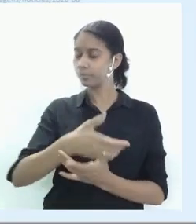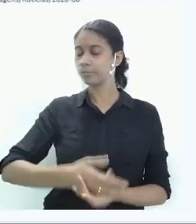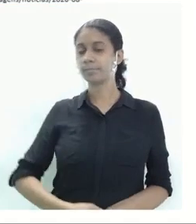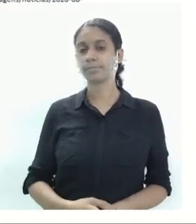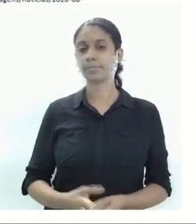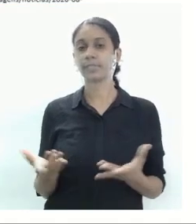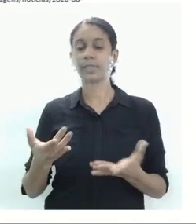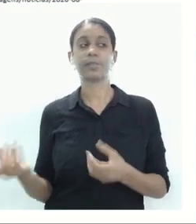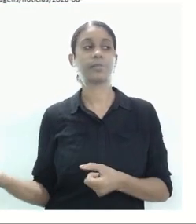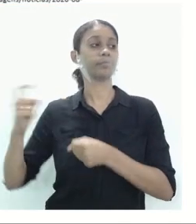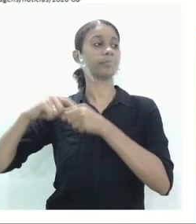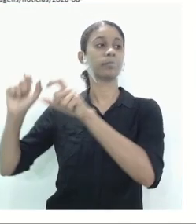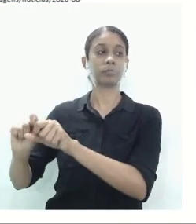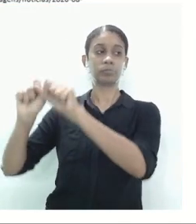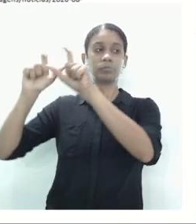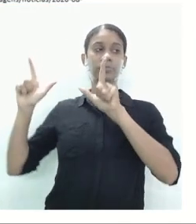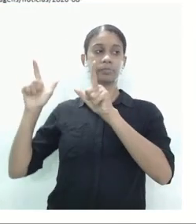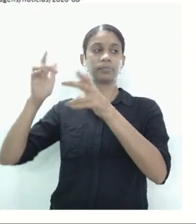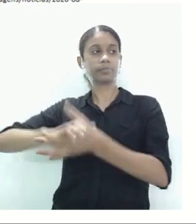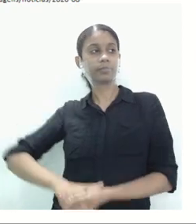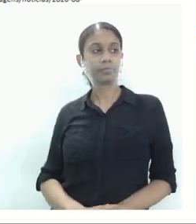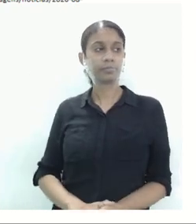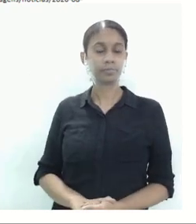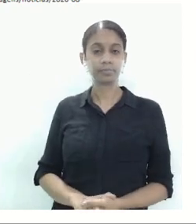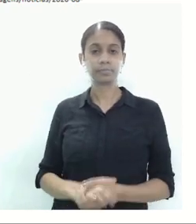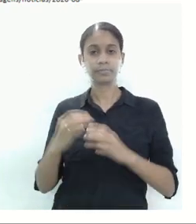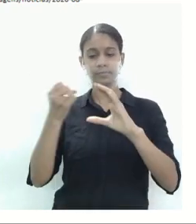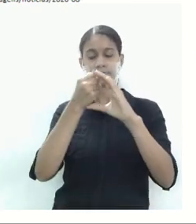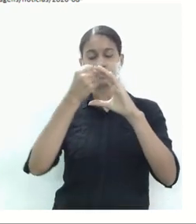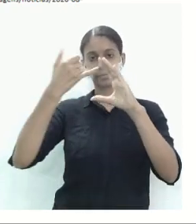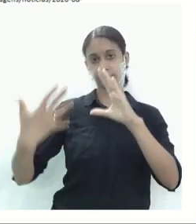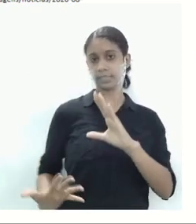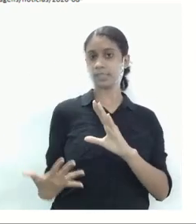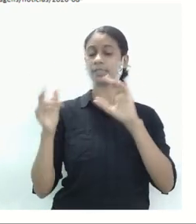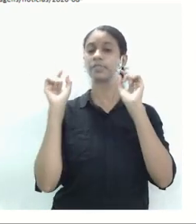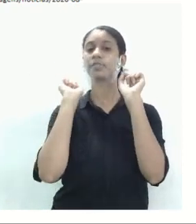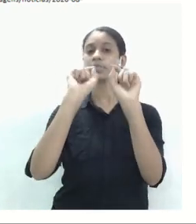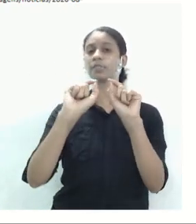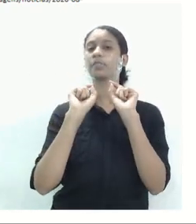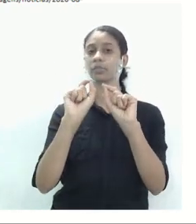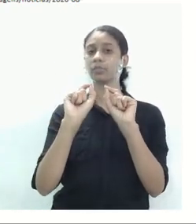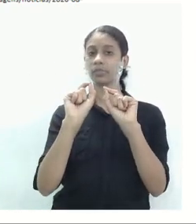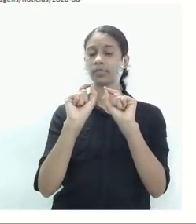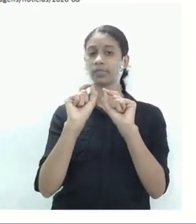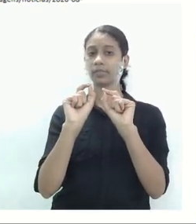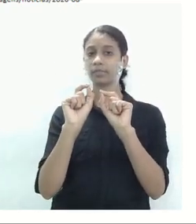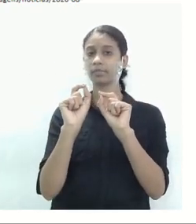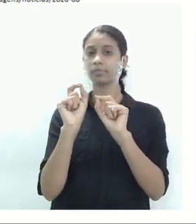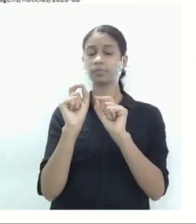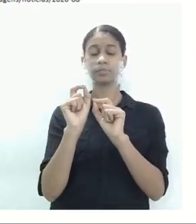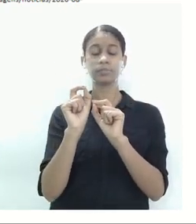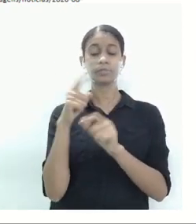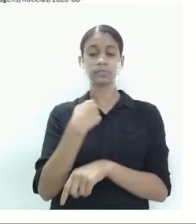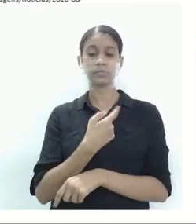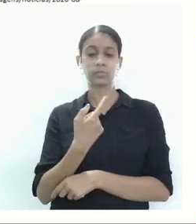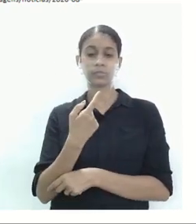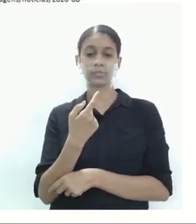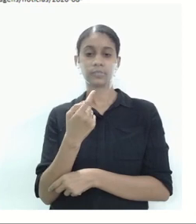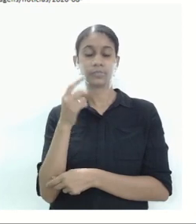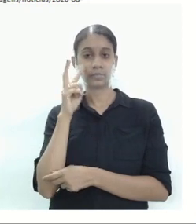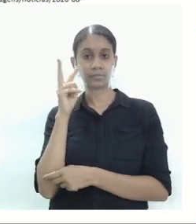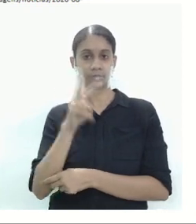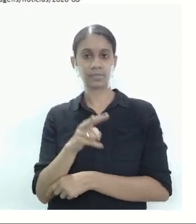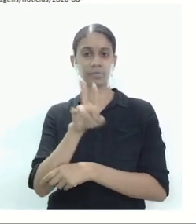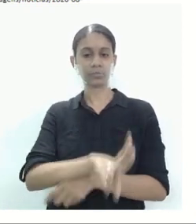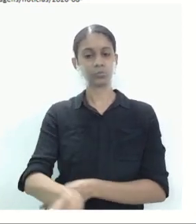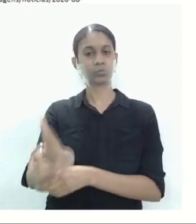volta lá para o slide. Uma outra classificação da indústria são as mais comuns aí, são os bens de consumo.